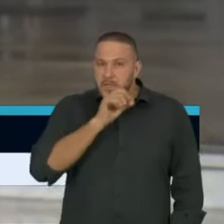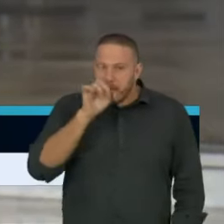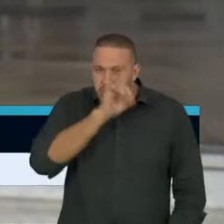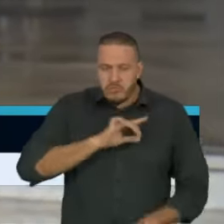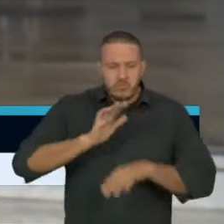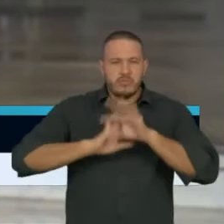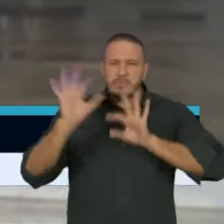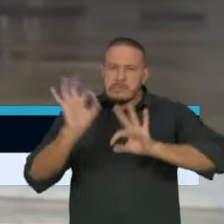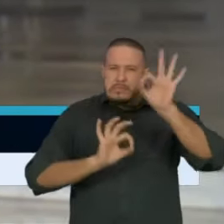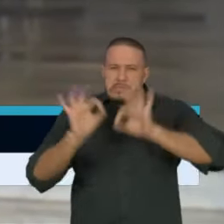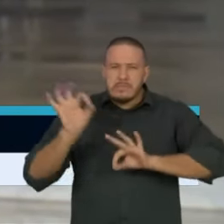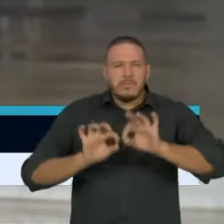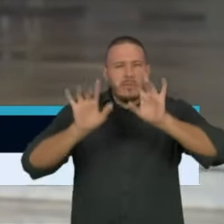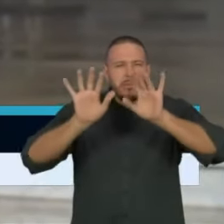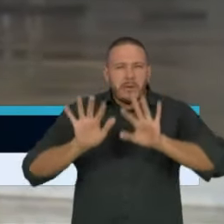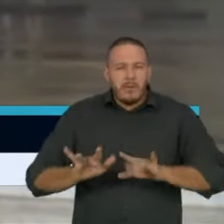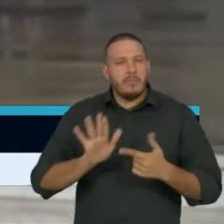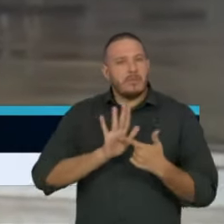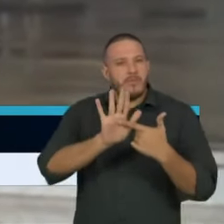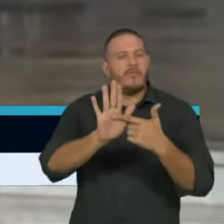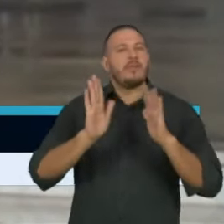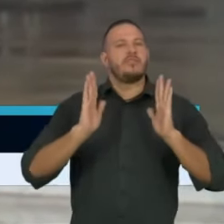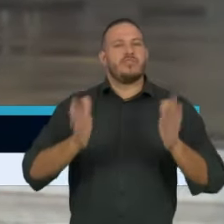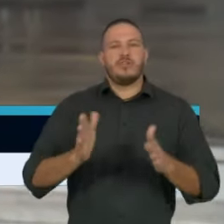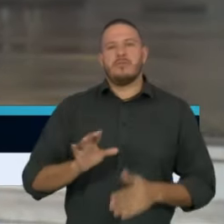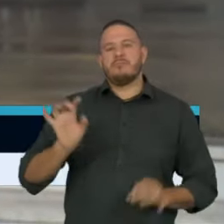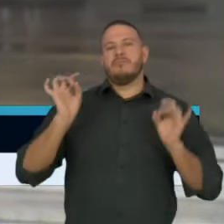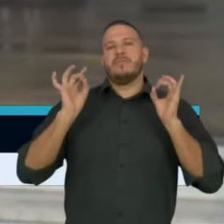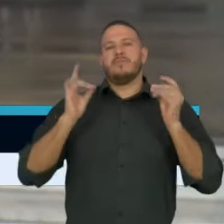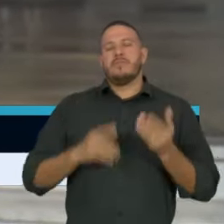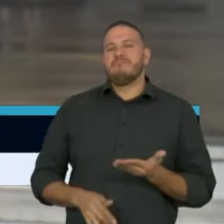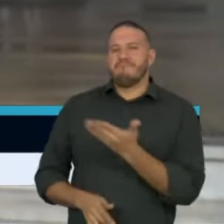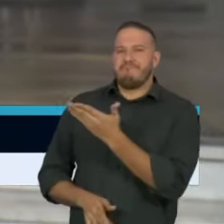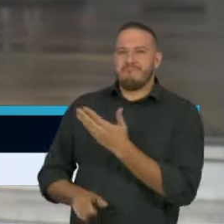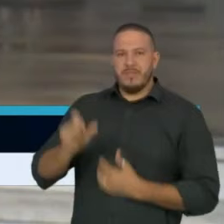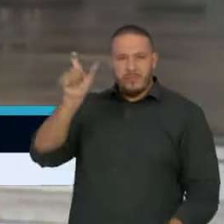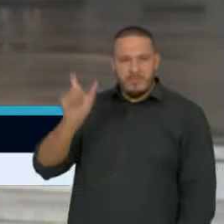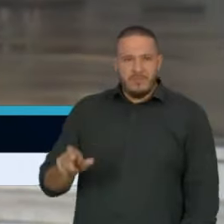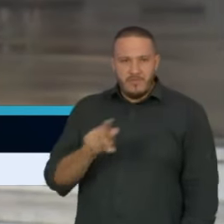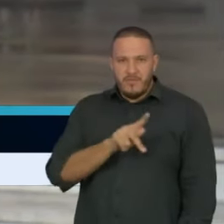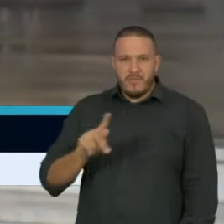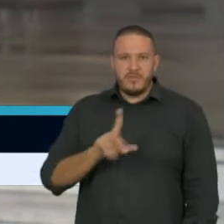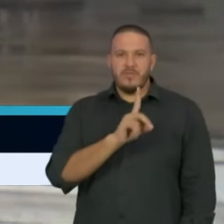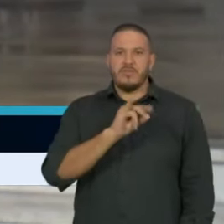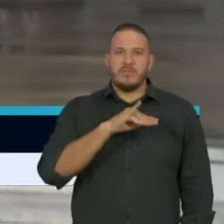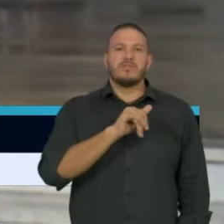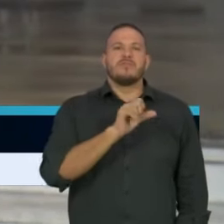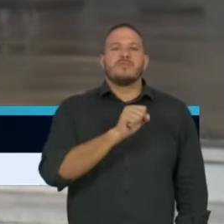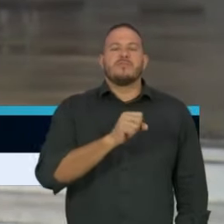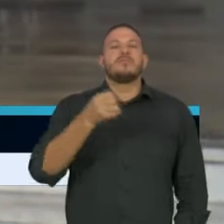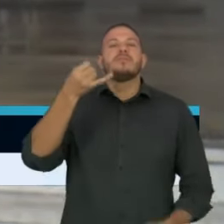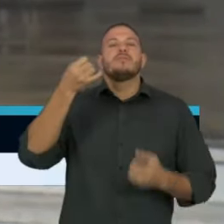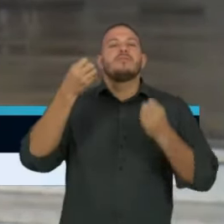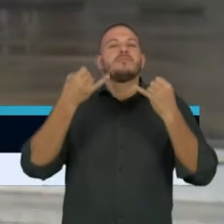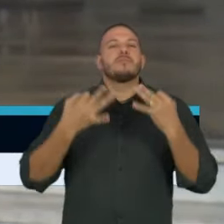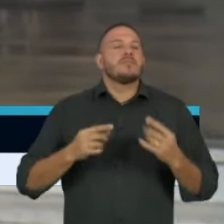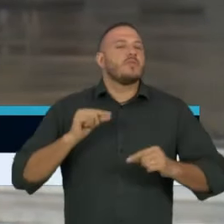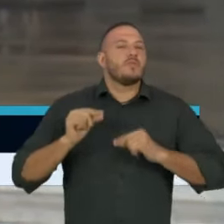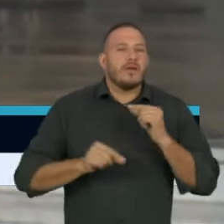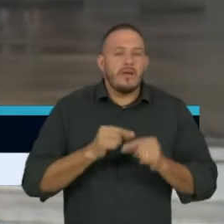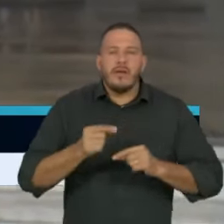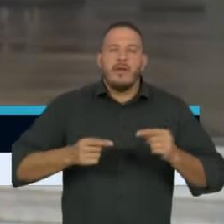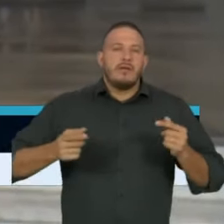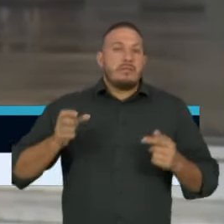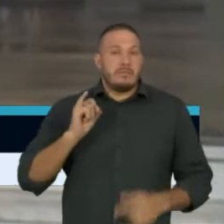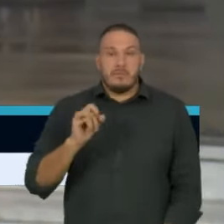aquilo que já foi dito aqui, em especial pelo professor Dimas, dizendo que, sem